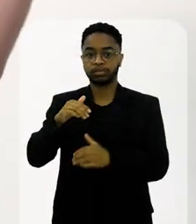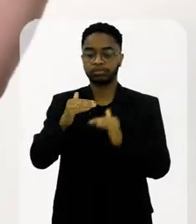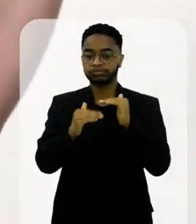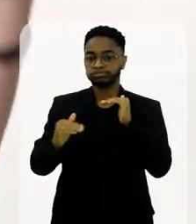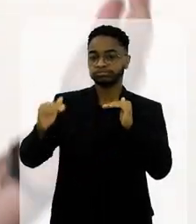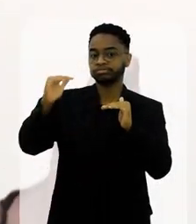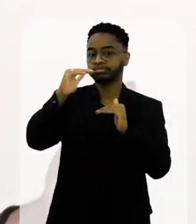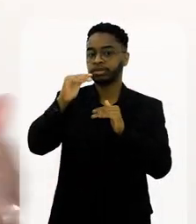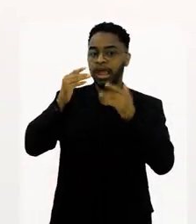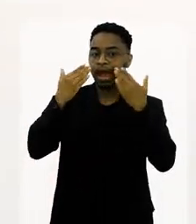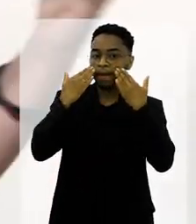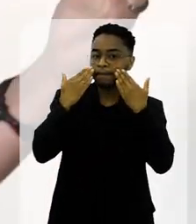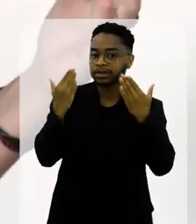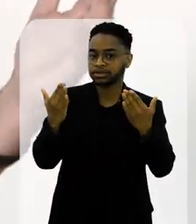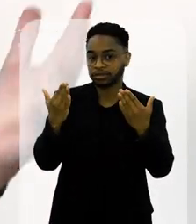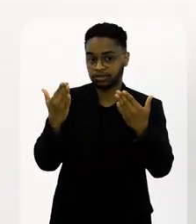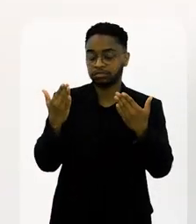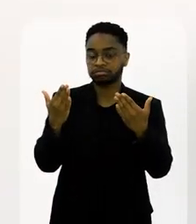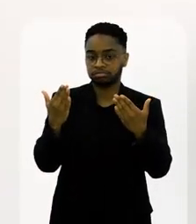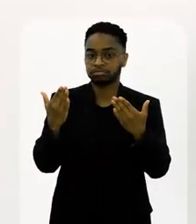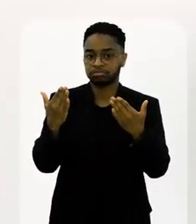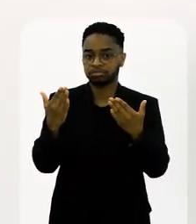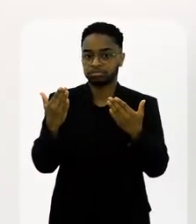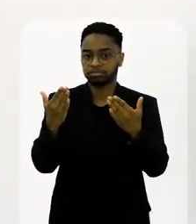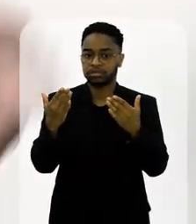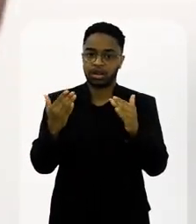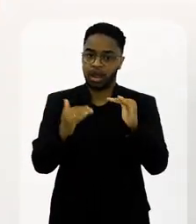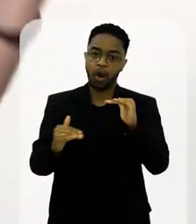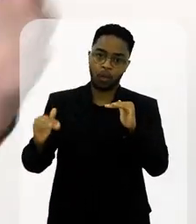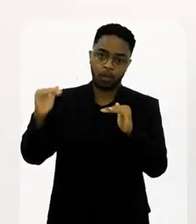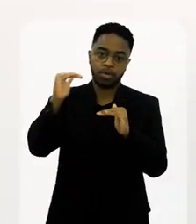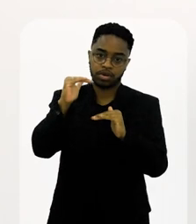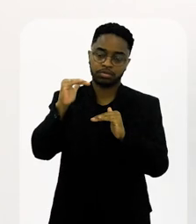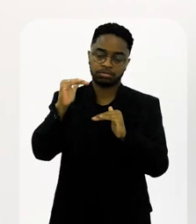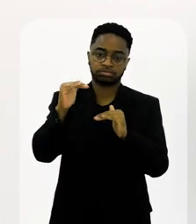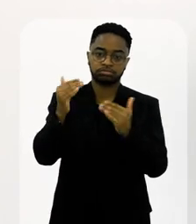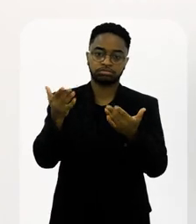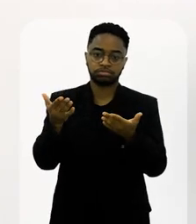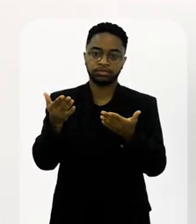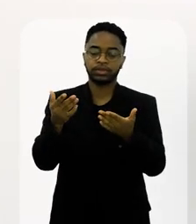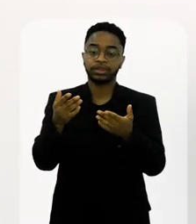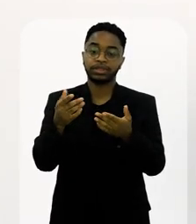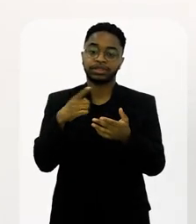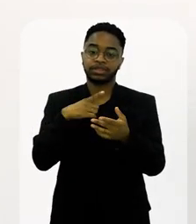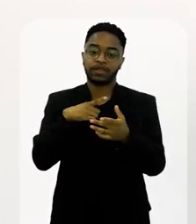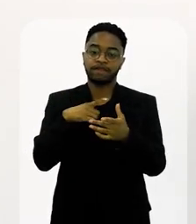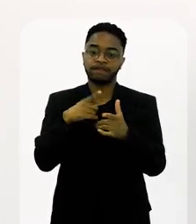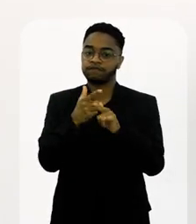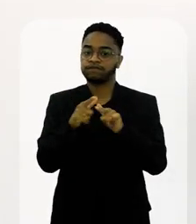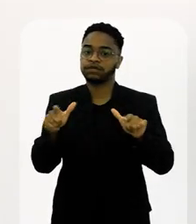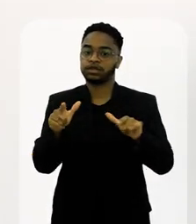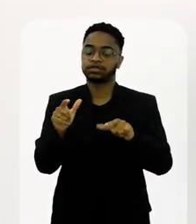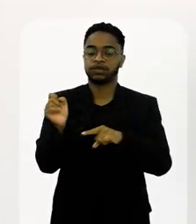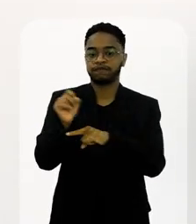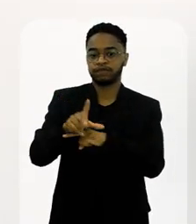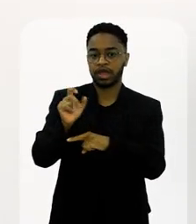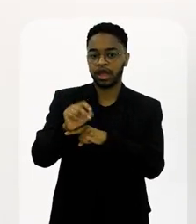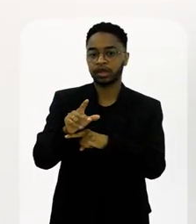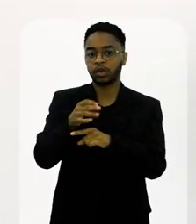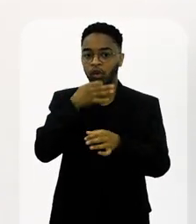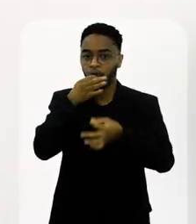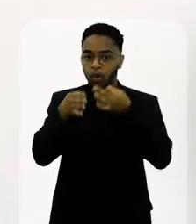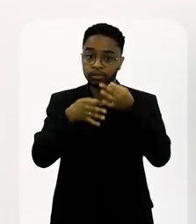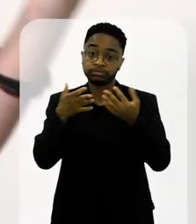vai para um outro posto, sobe de posto, digamos, e aí vaga essa posição de